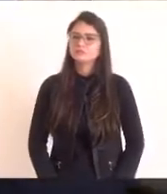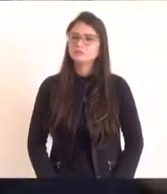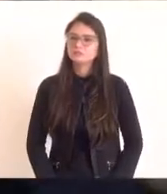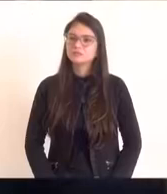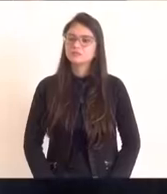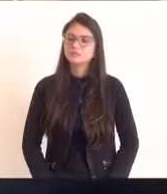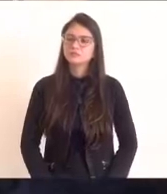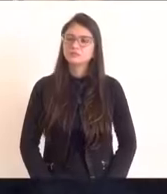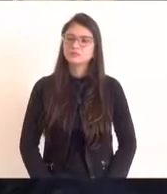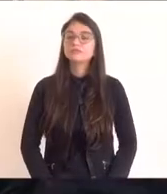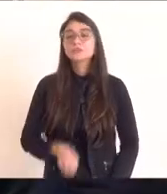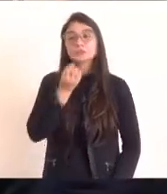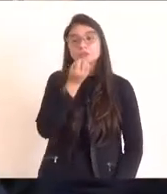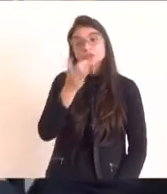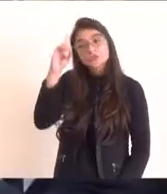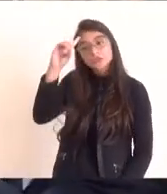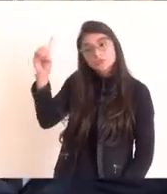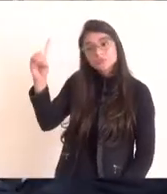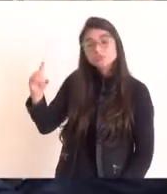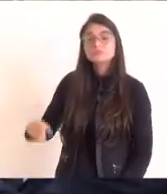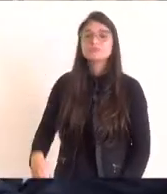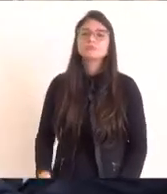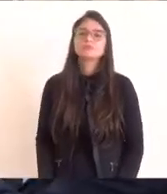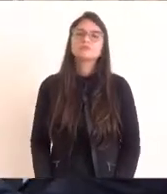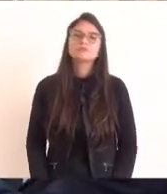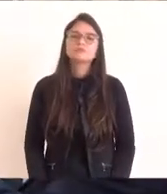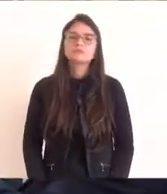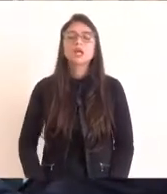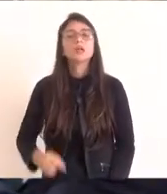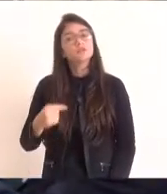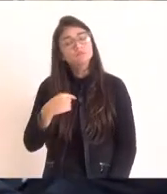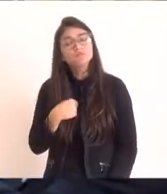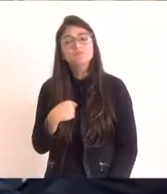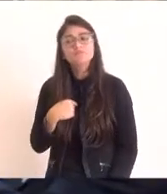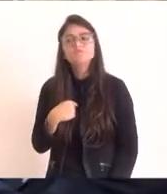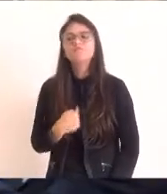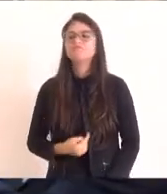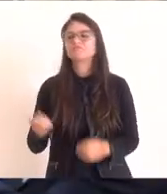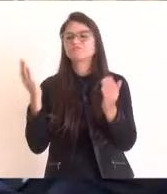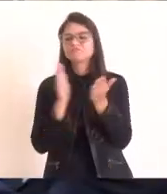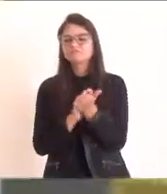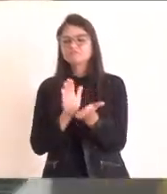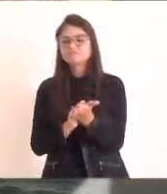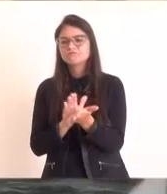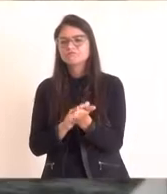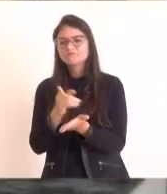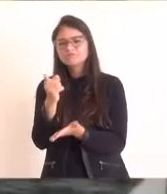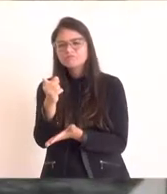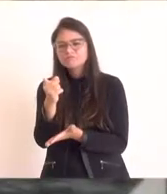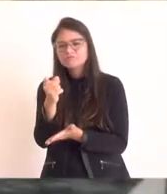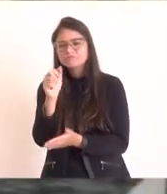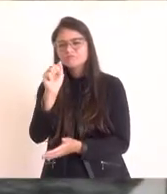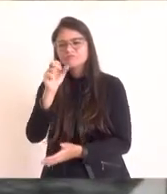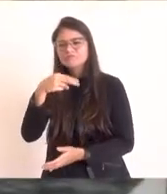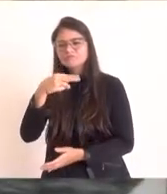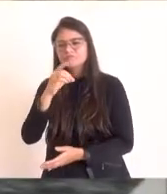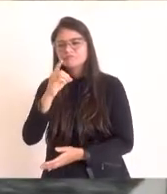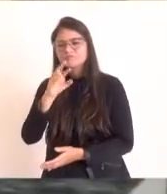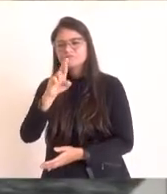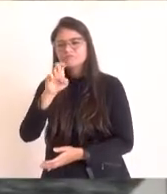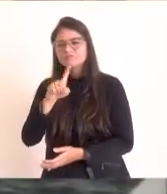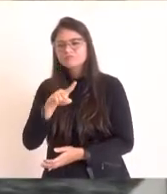Bom dia. Queria parabenizar ao André Siciliano por essa